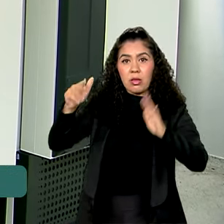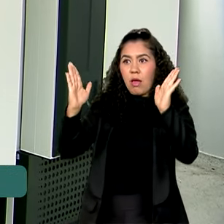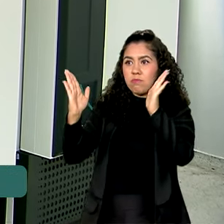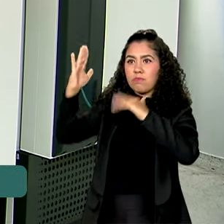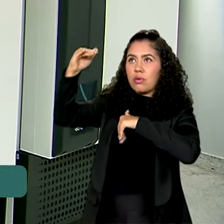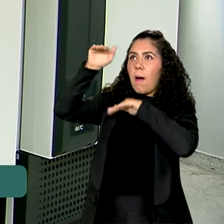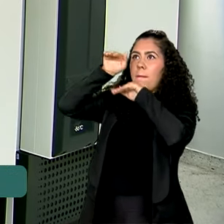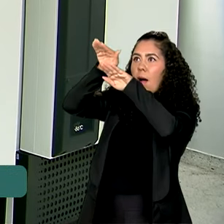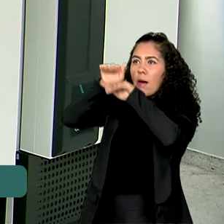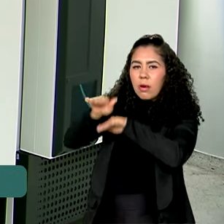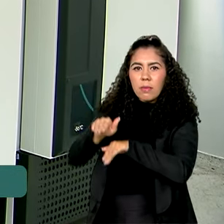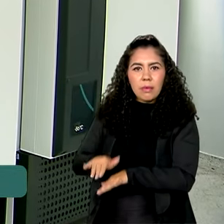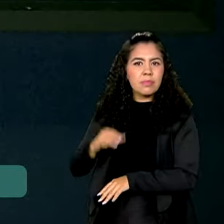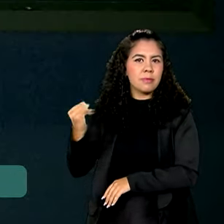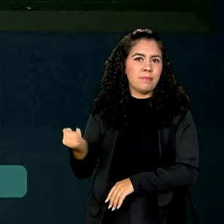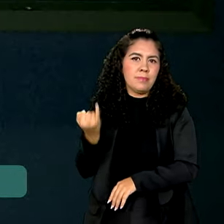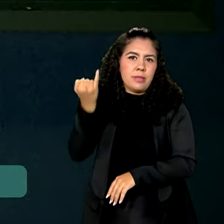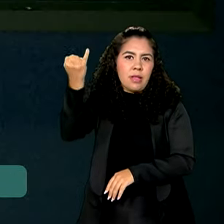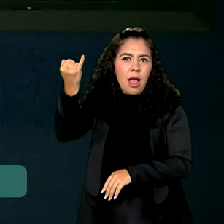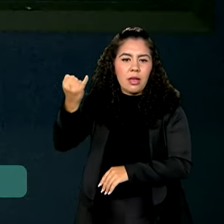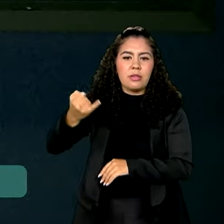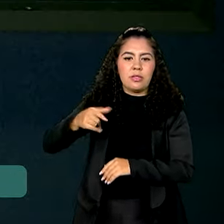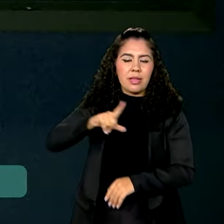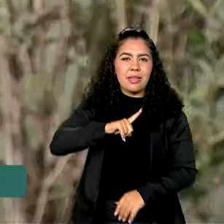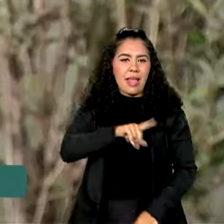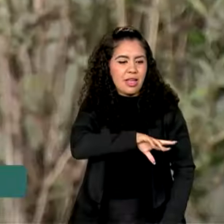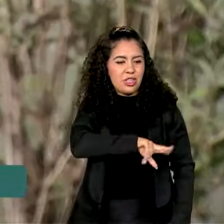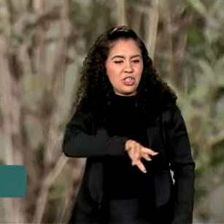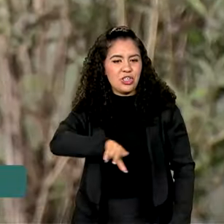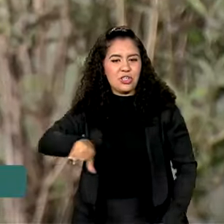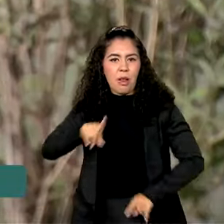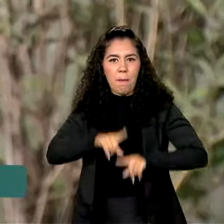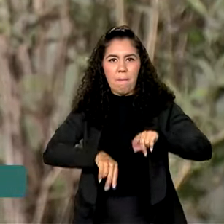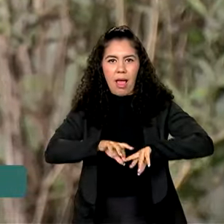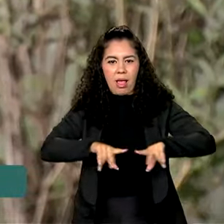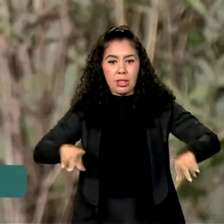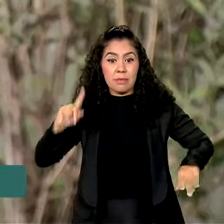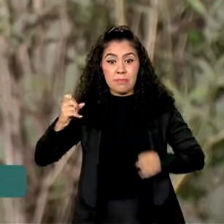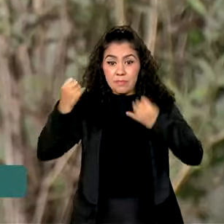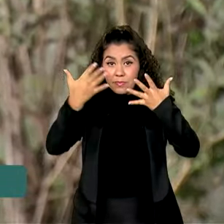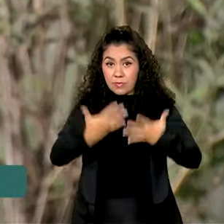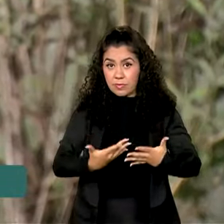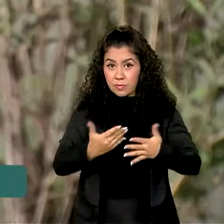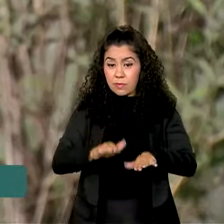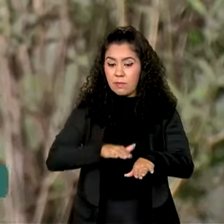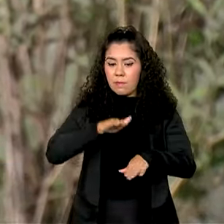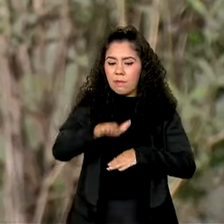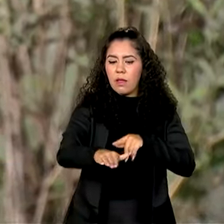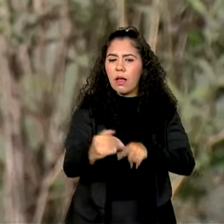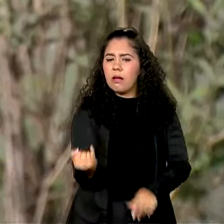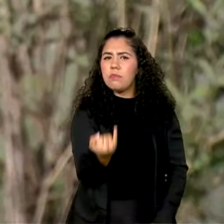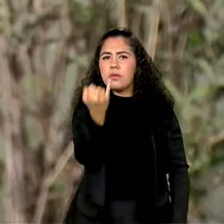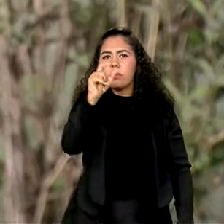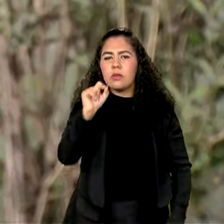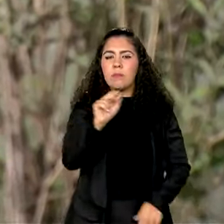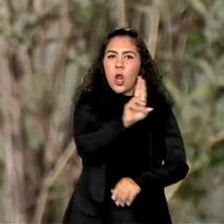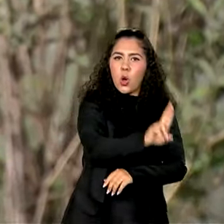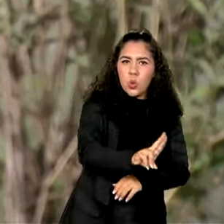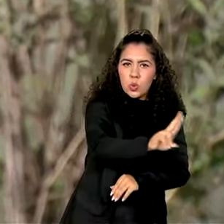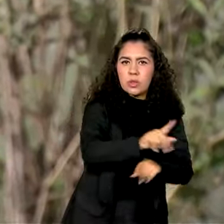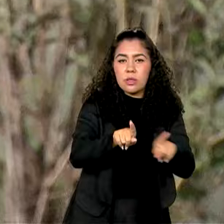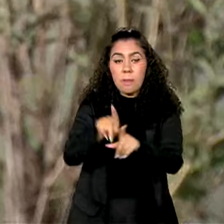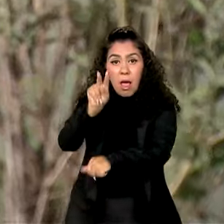fundamental que ele provém essa variabilidade, essa diversidade de material. Outro passo importante para o uso e a conservação de recursos